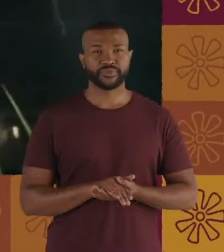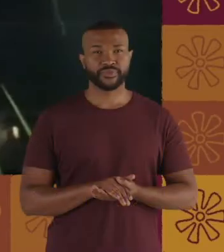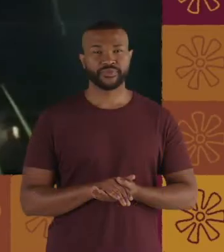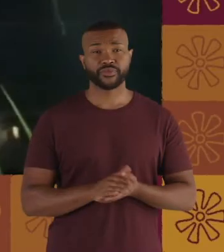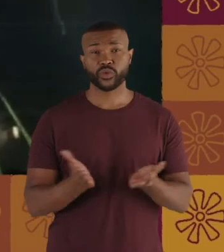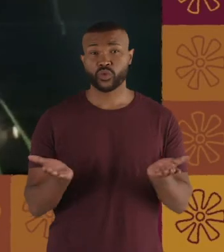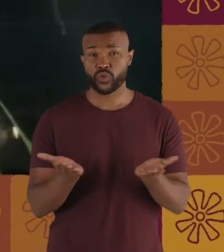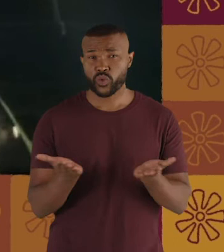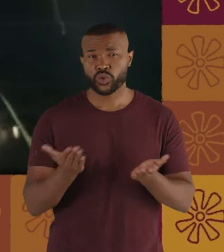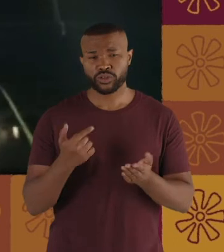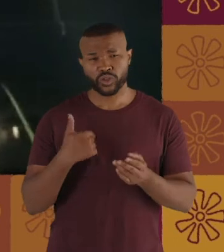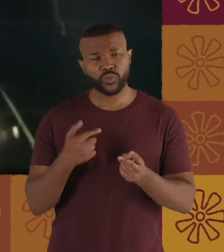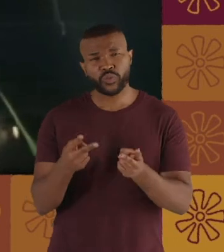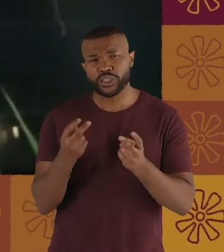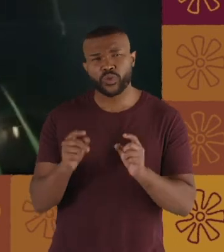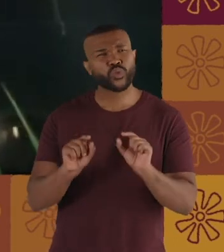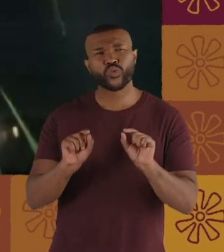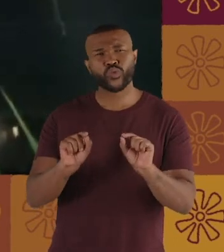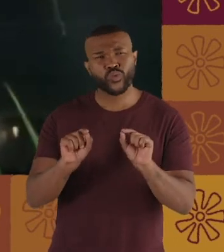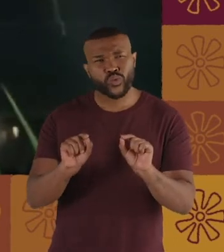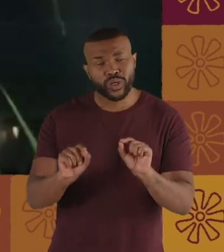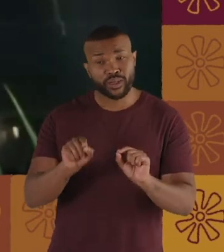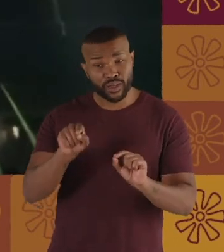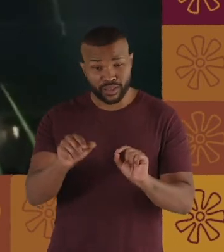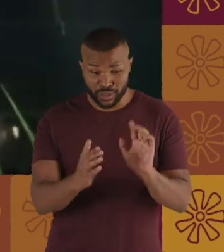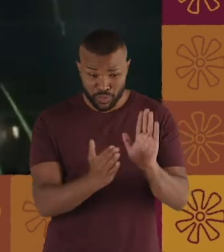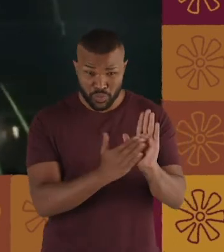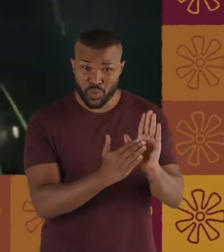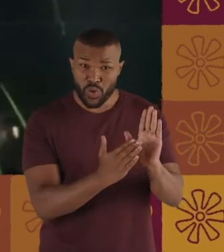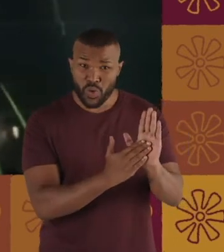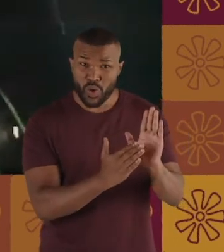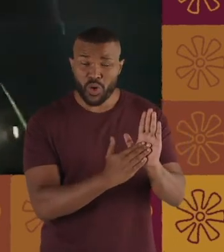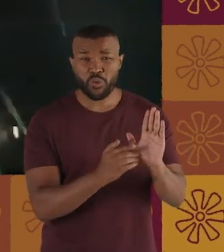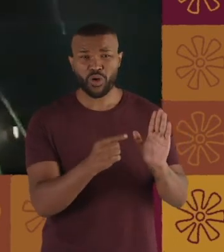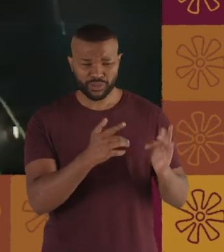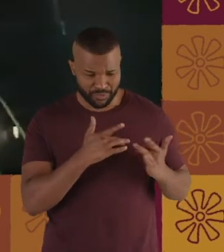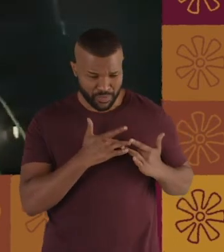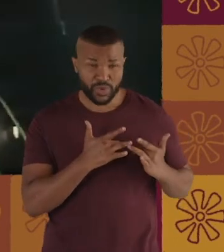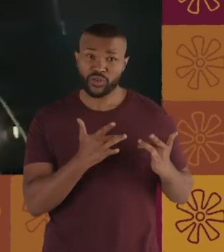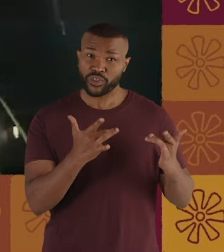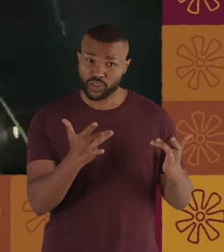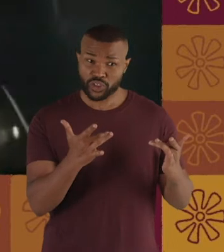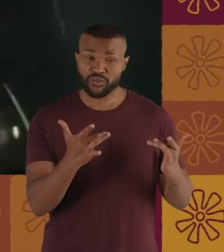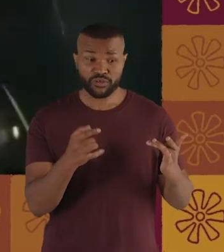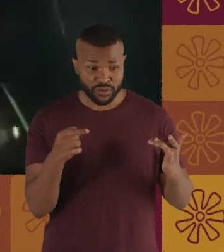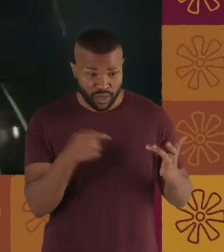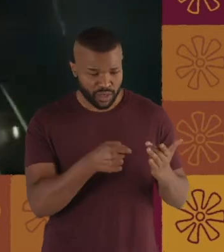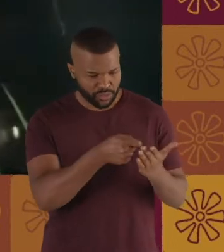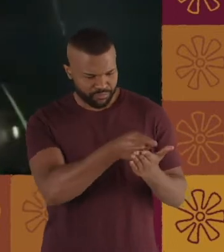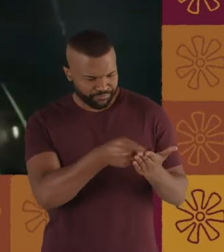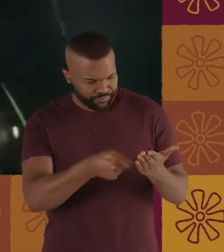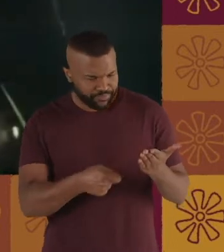Mas hoje eu percebi que ela, esta proposta, ela é uma proposta muito afetiva. Ela é